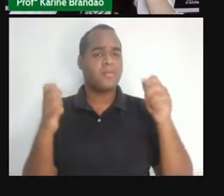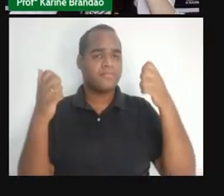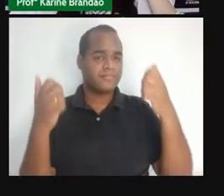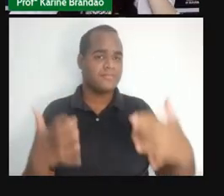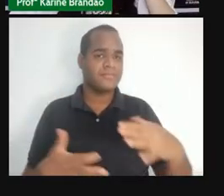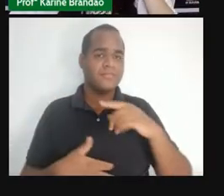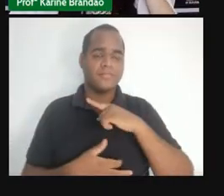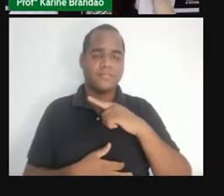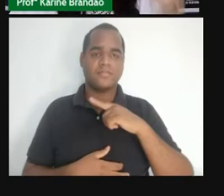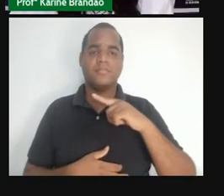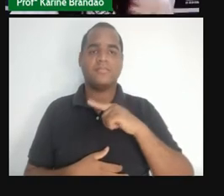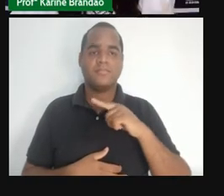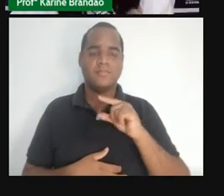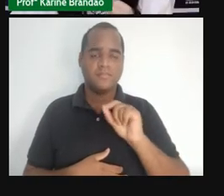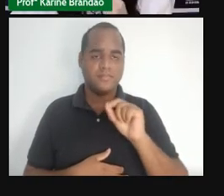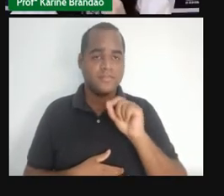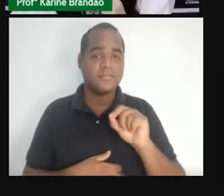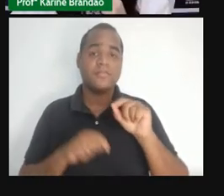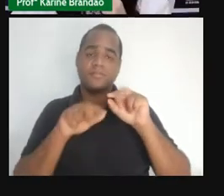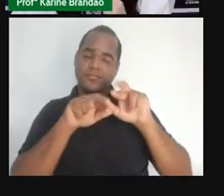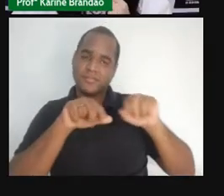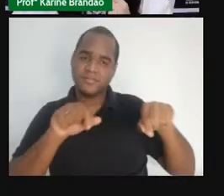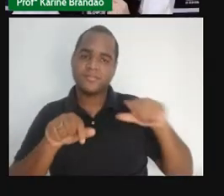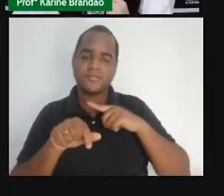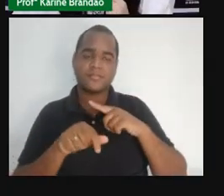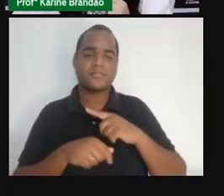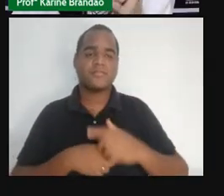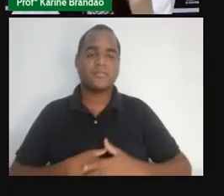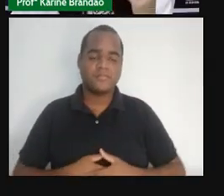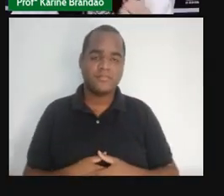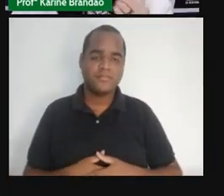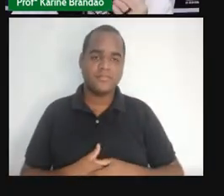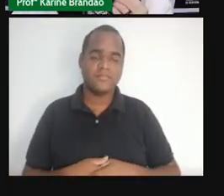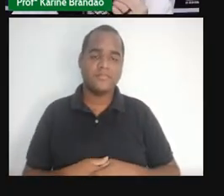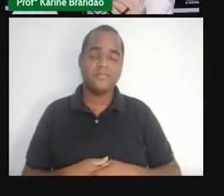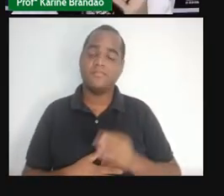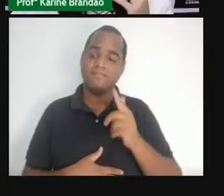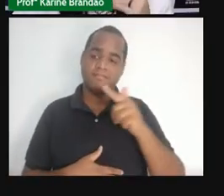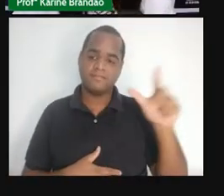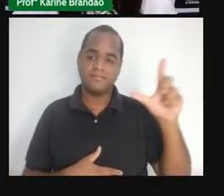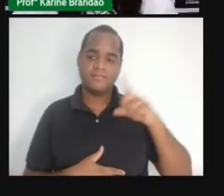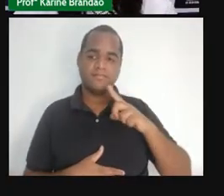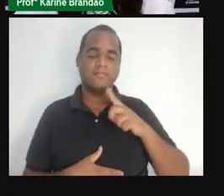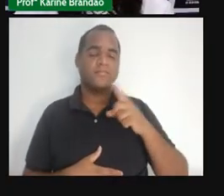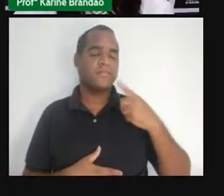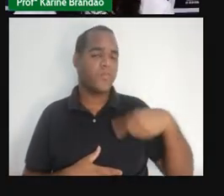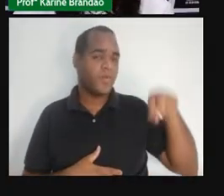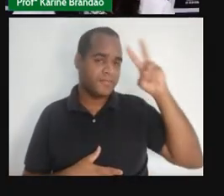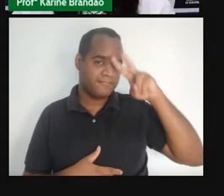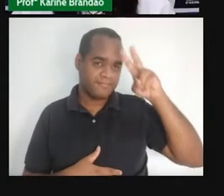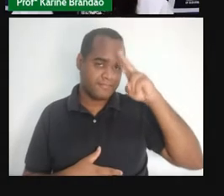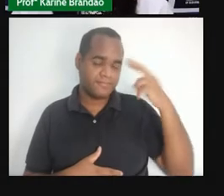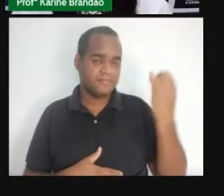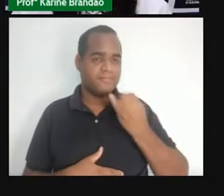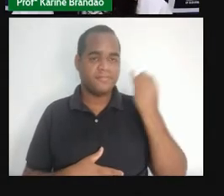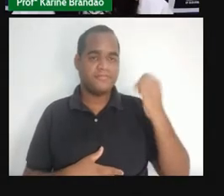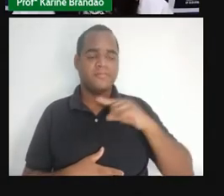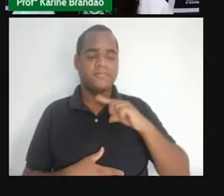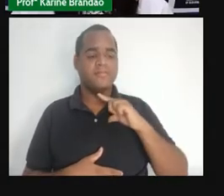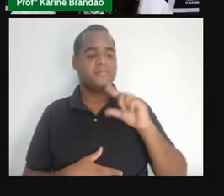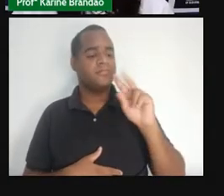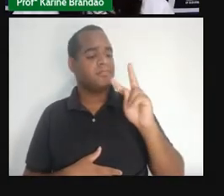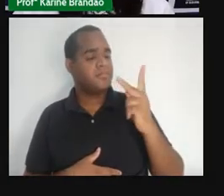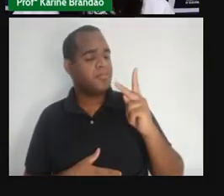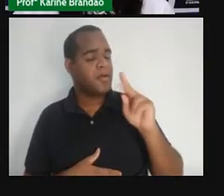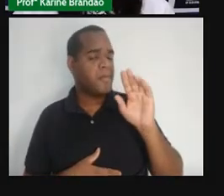desses objetos perforo-cortantes. Uma outra coisa que a gente tem que relembrar aqui. A hepatite B